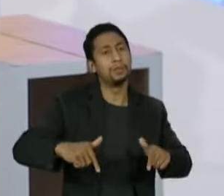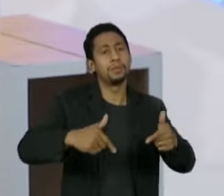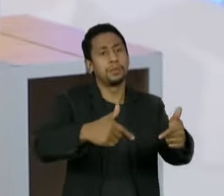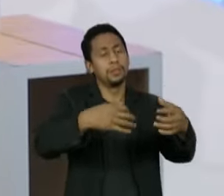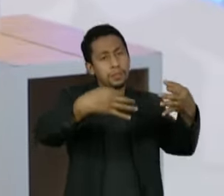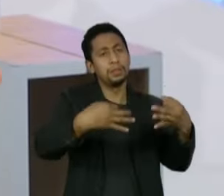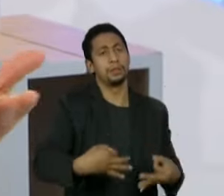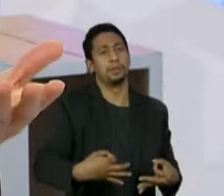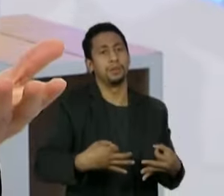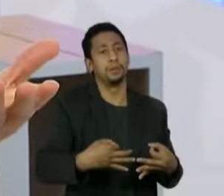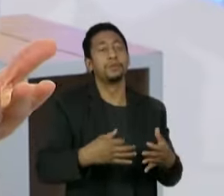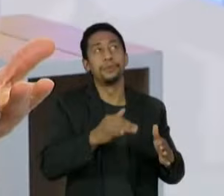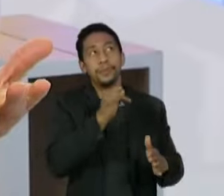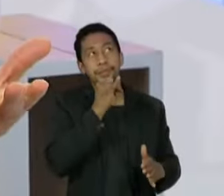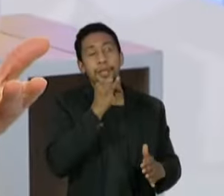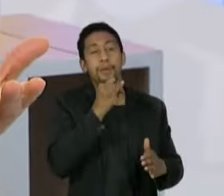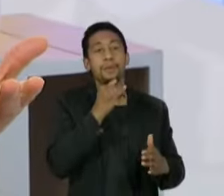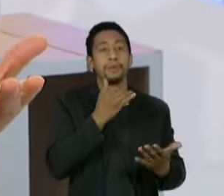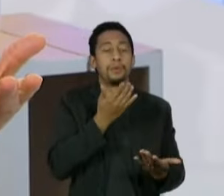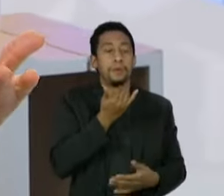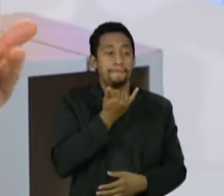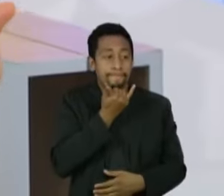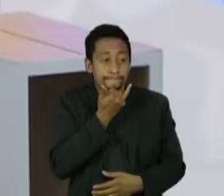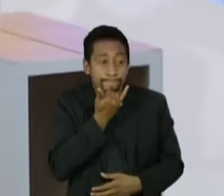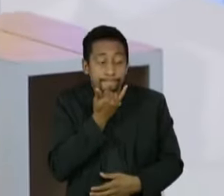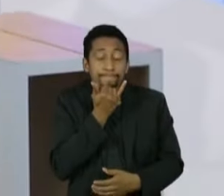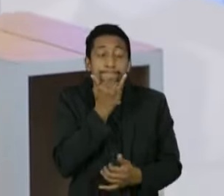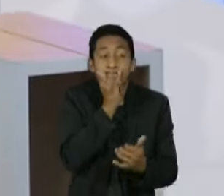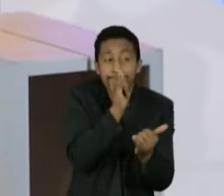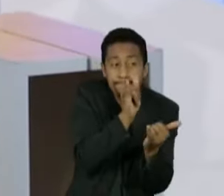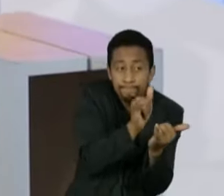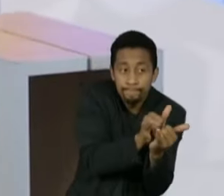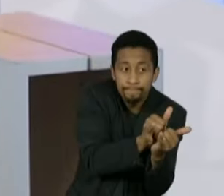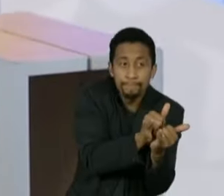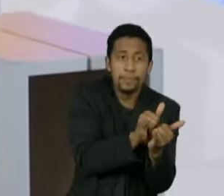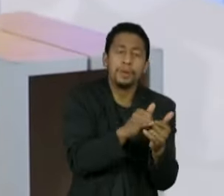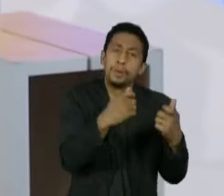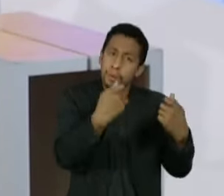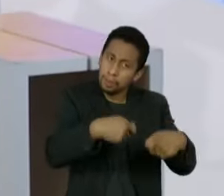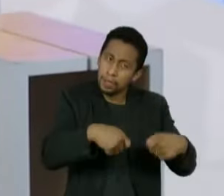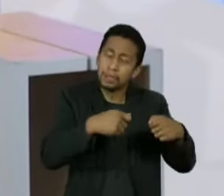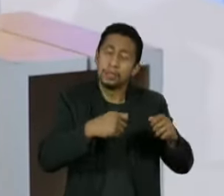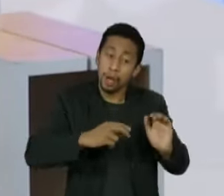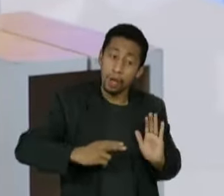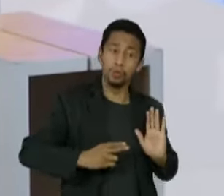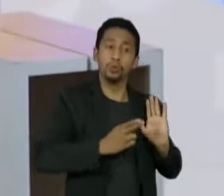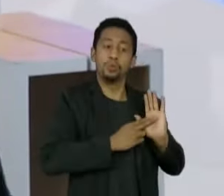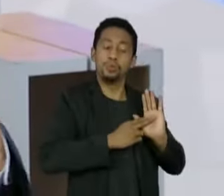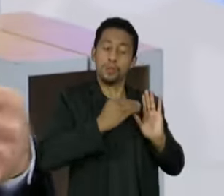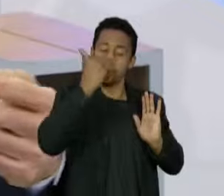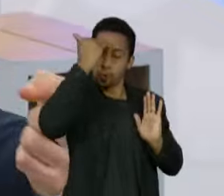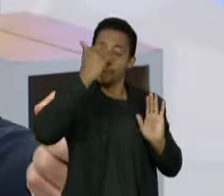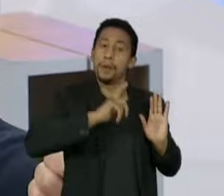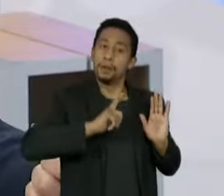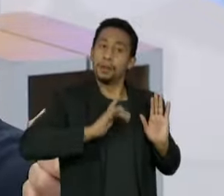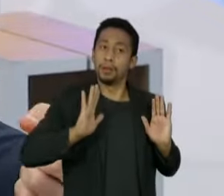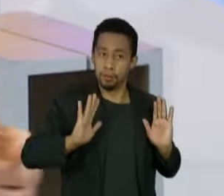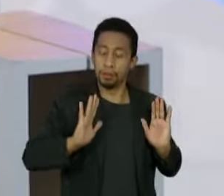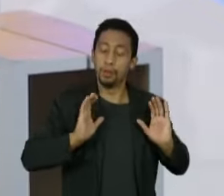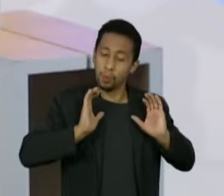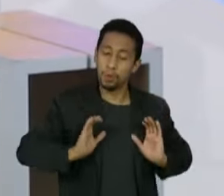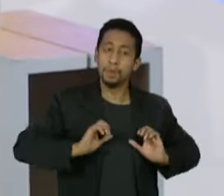perdão. É muito nobre um pedido de perdão, desde que você faça o reconhecimento da culpa e você mude o